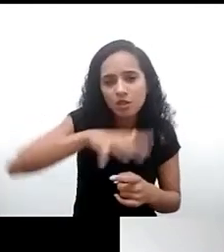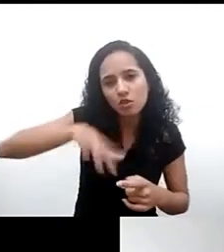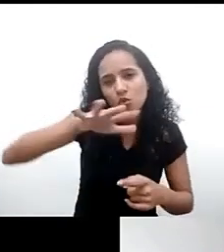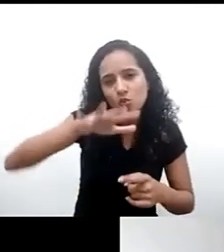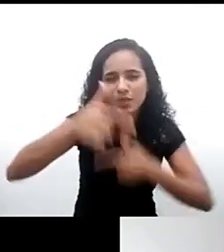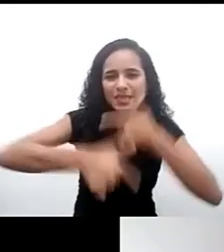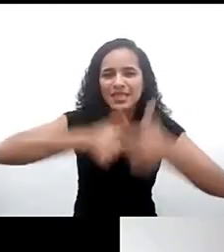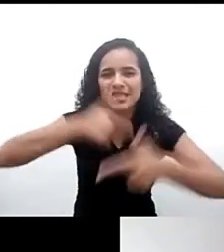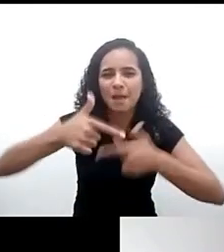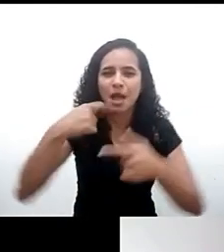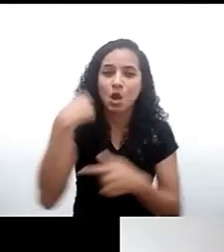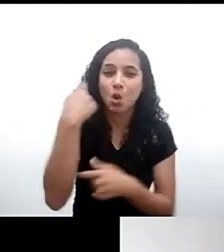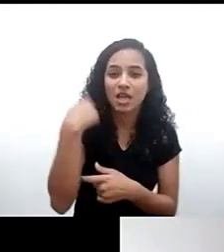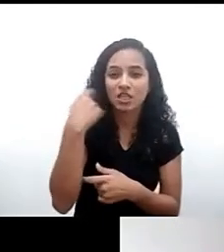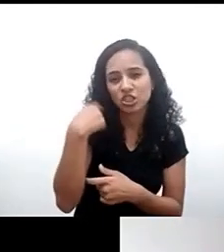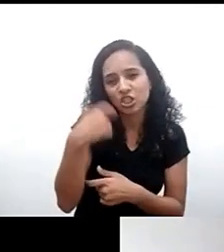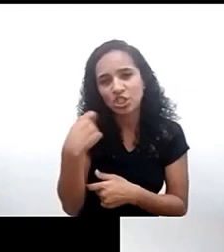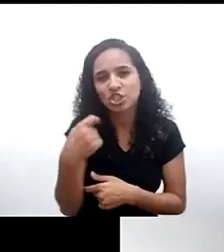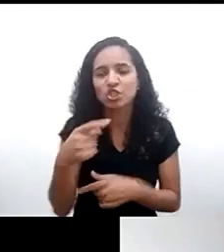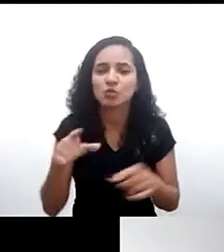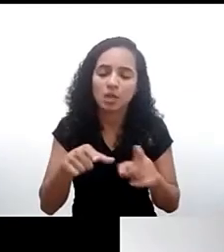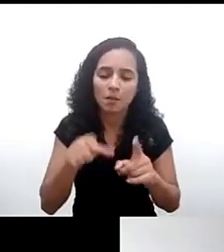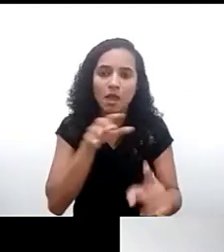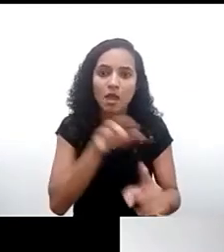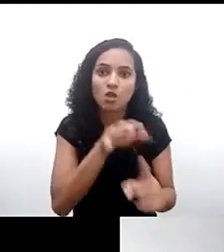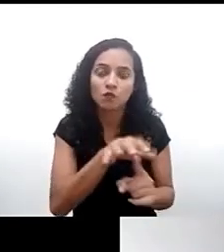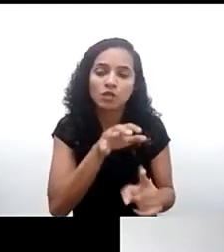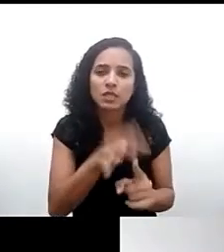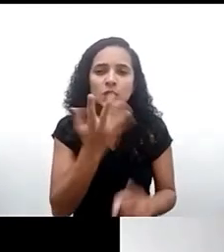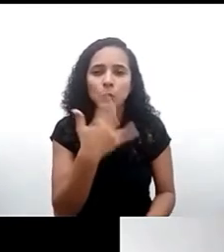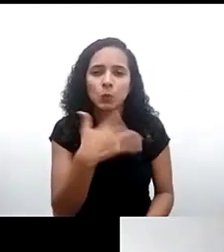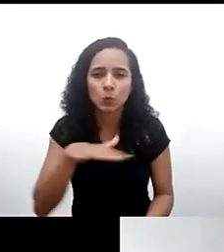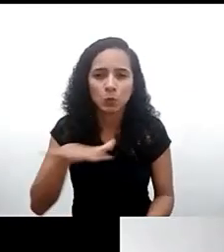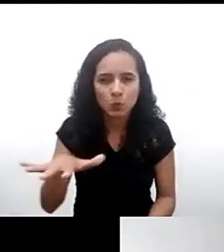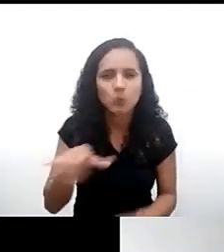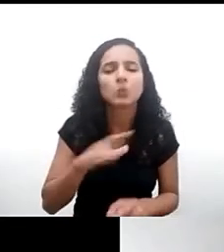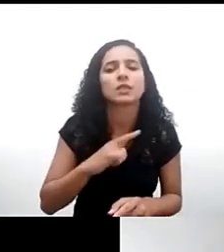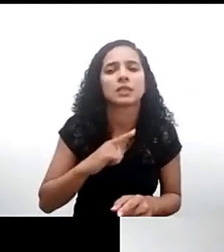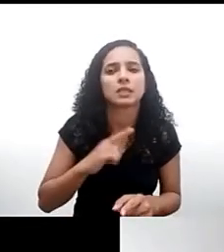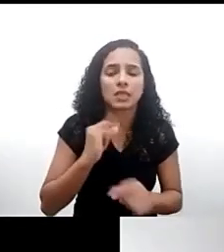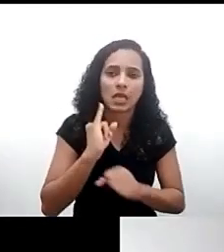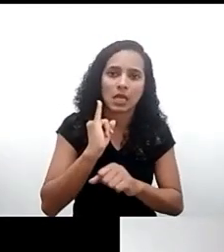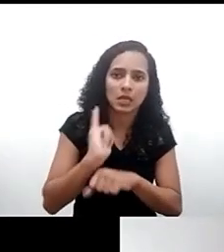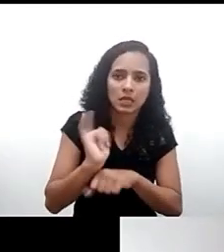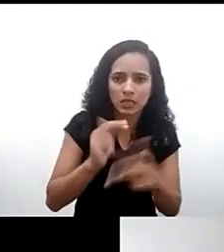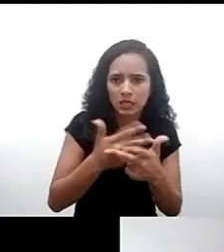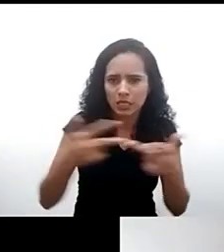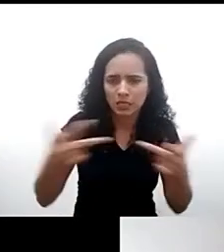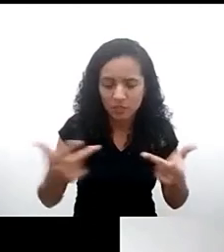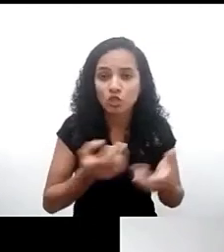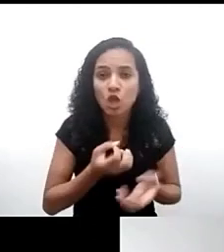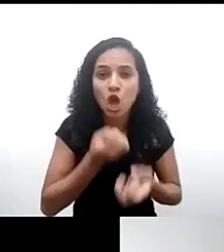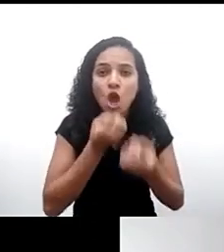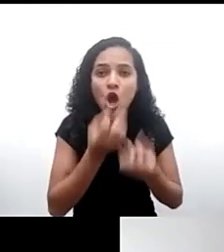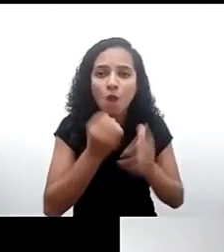dos influenciadores mirins sobre realmente o enforcement a aplicação e efetividade desse comentário geral toda a